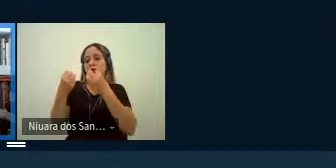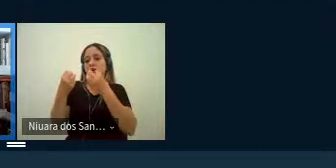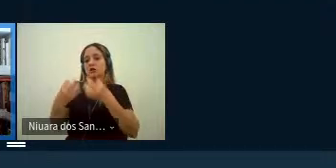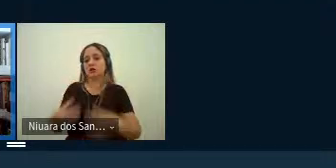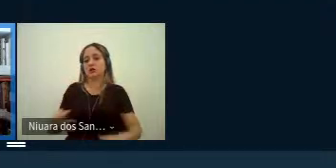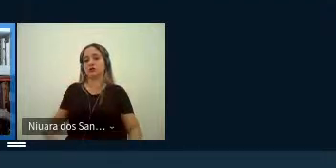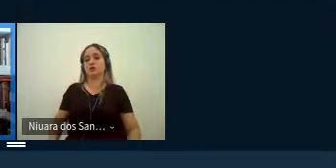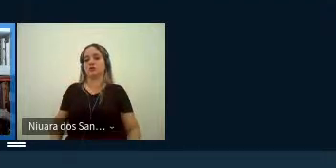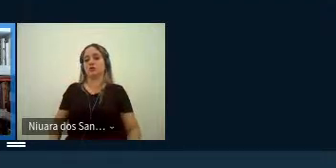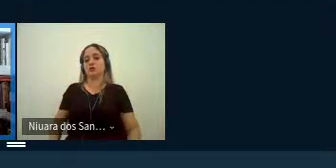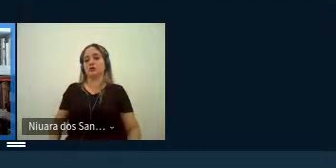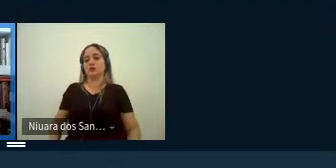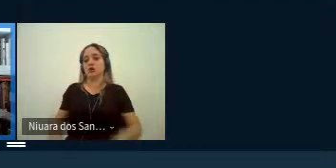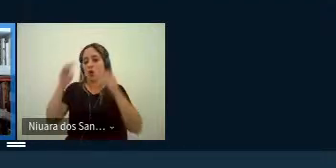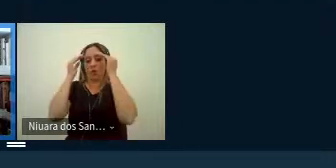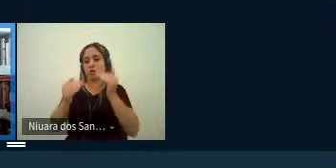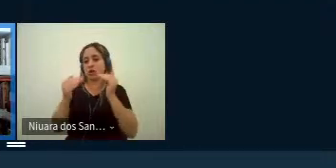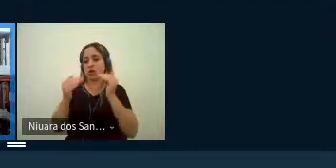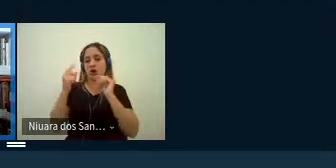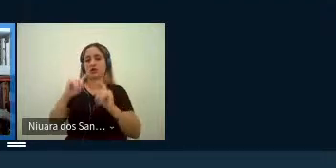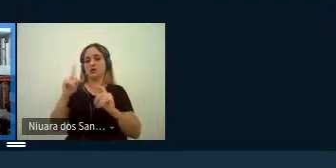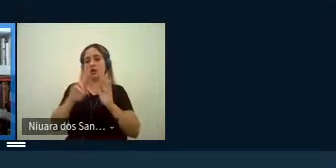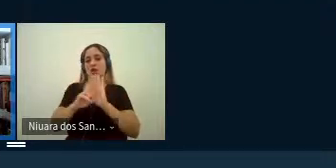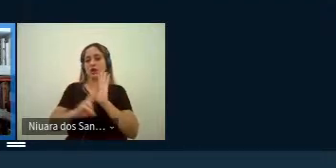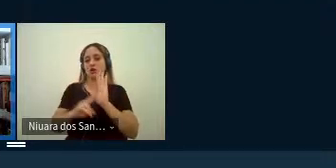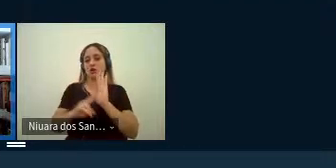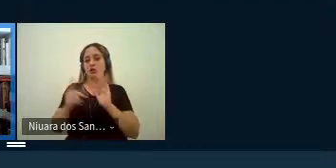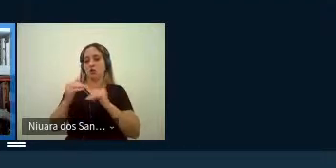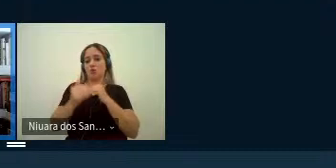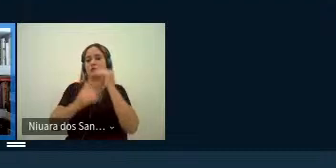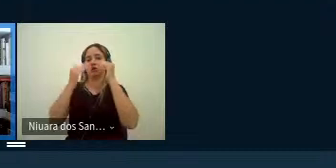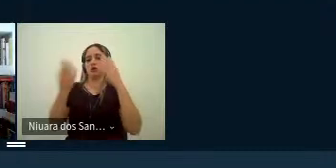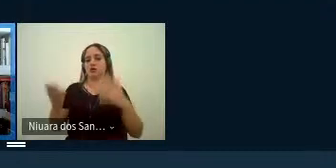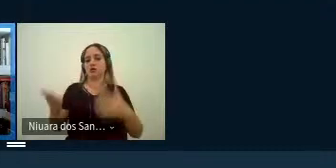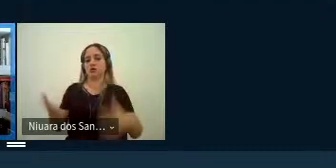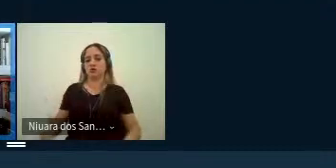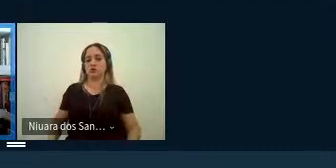obedece regras não é um processo hoje não se